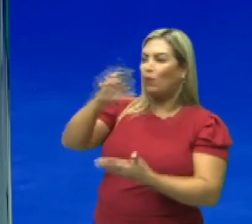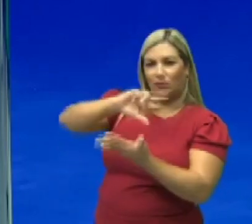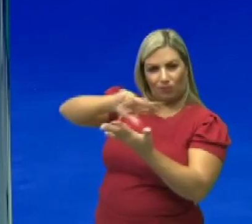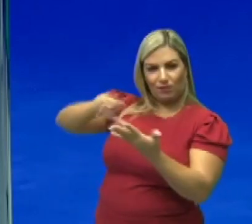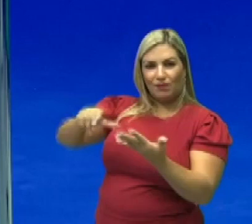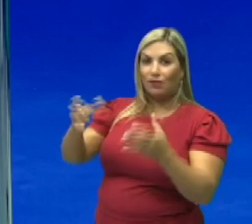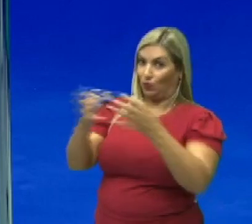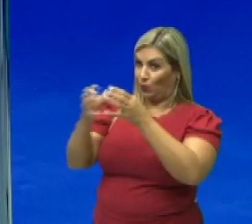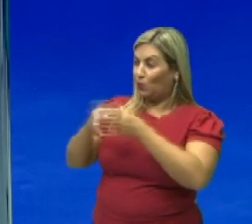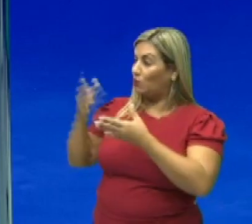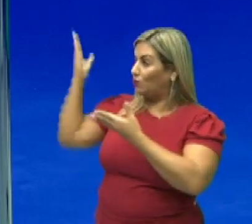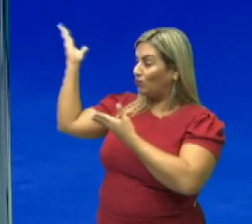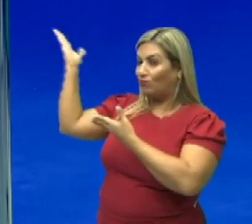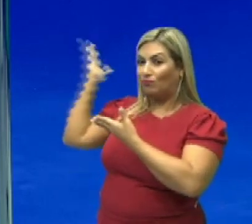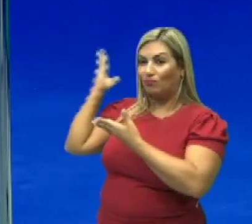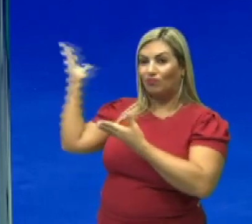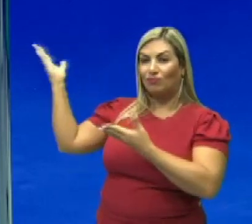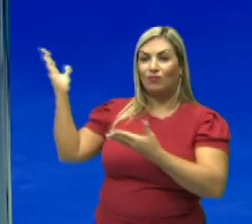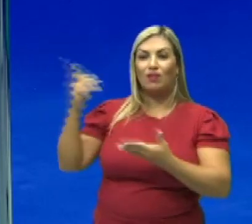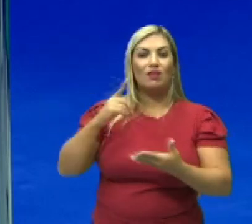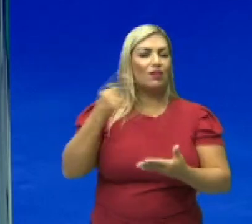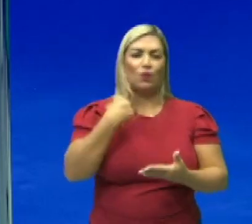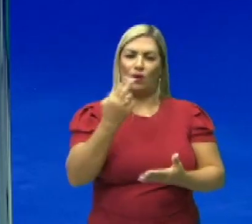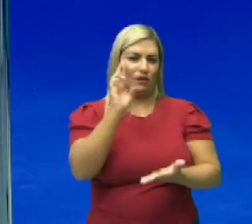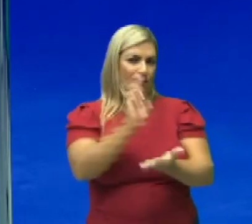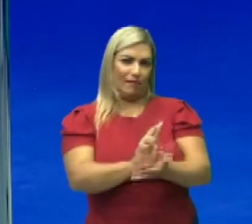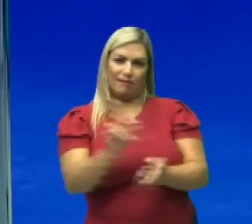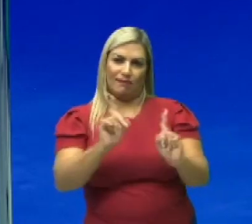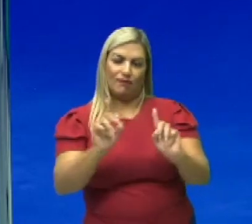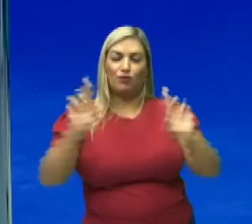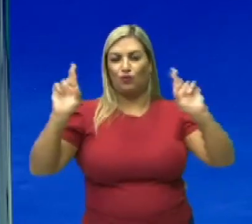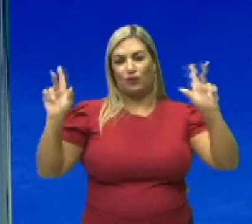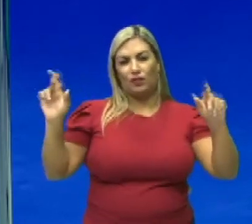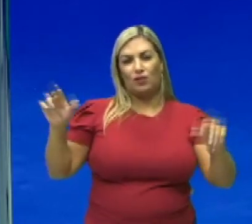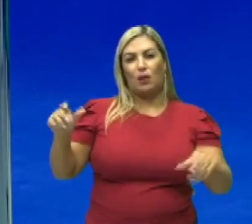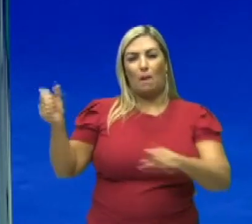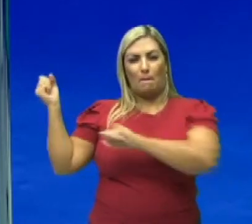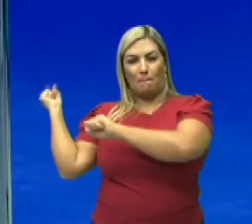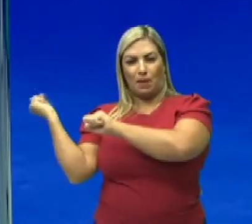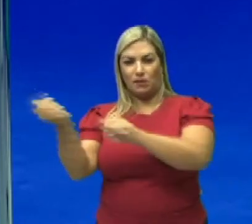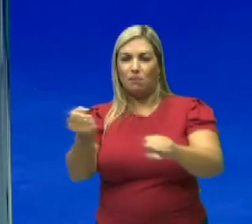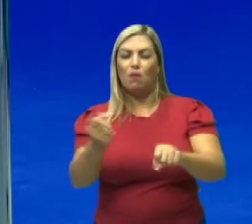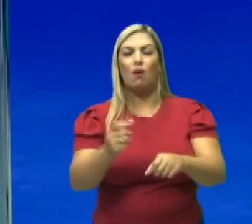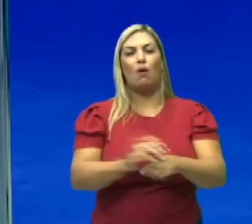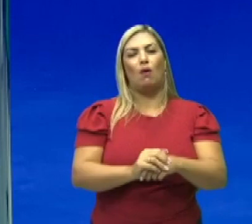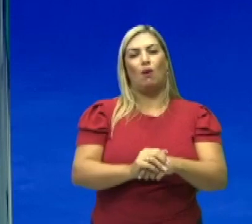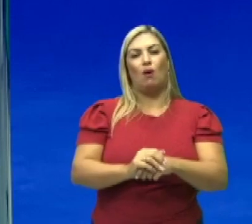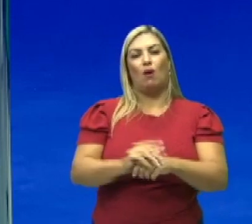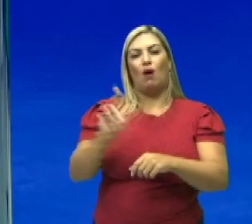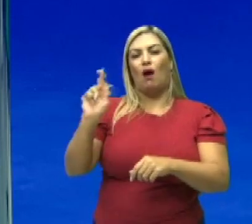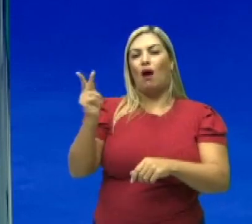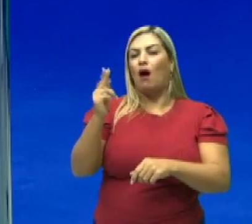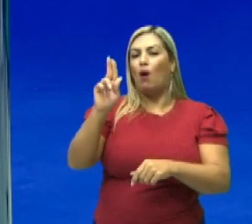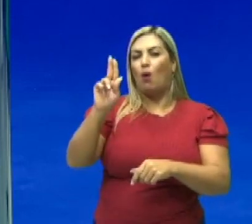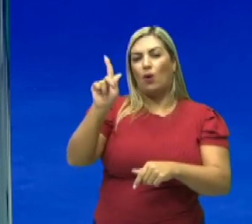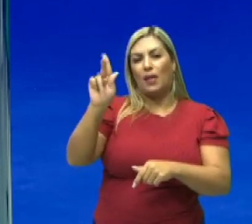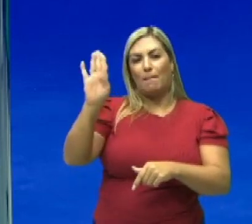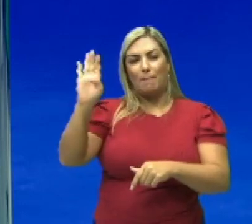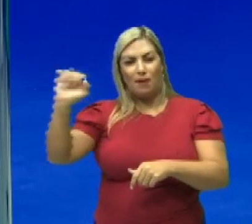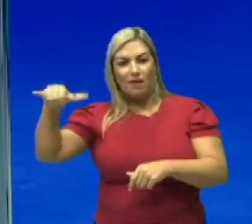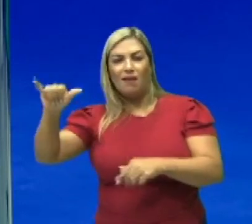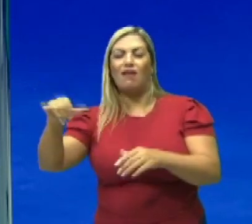modalidades coletivas, que não são da nossa realidade, que é o beisebol, o rugby, o futebol